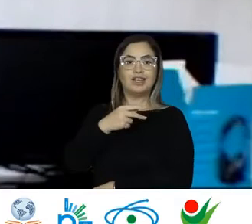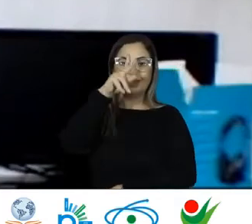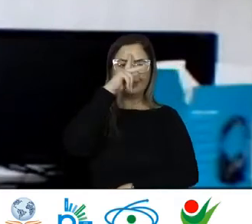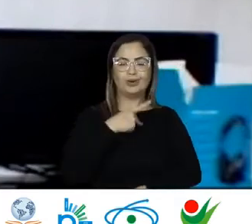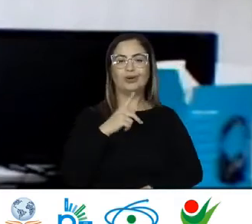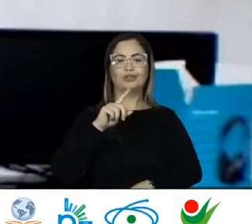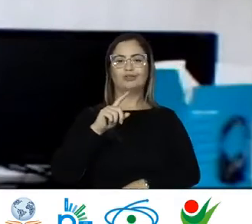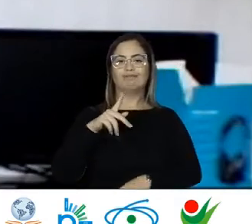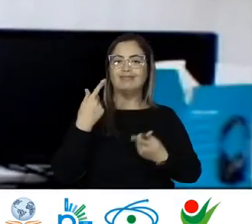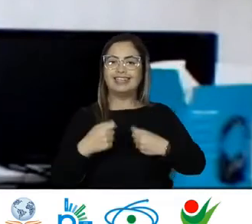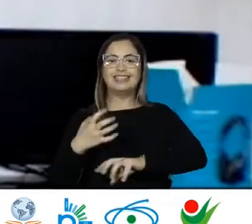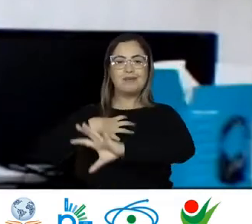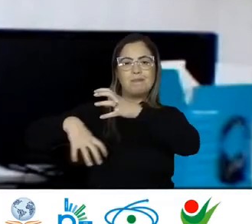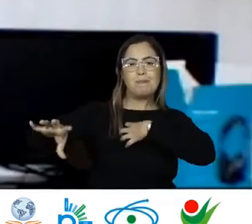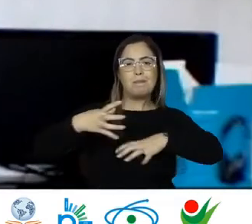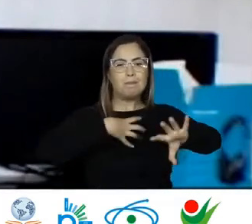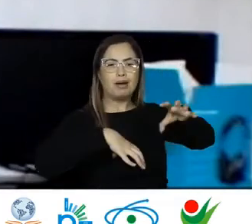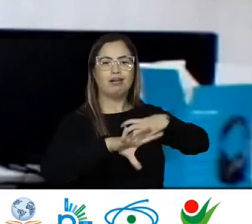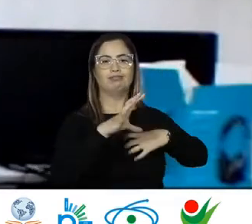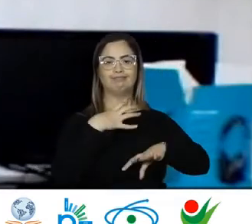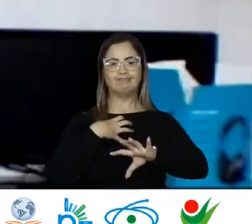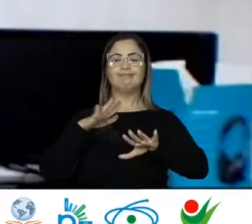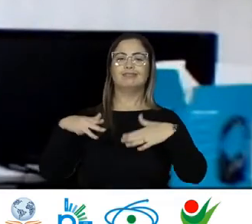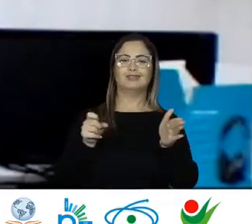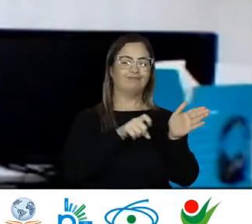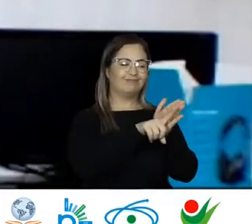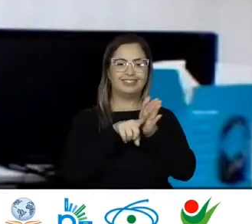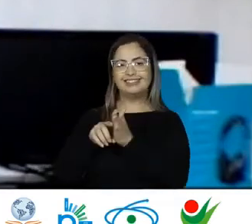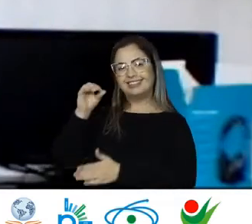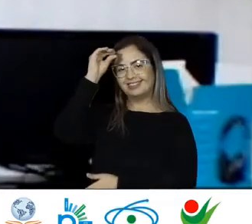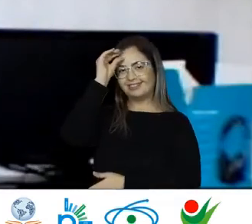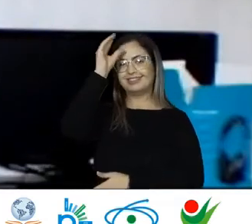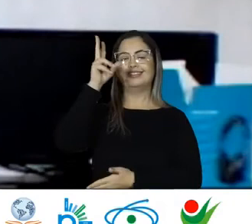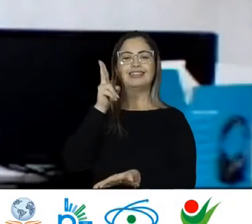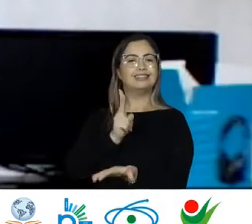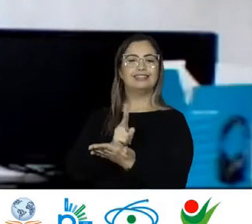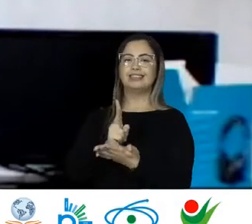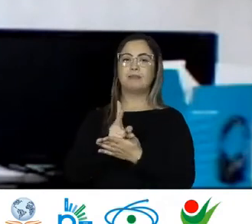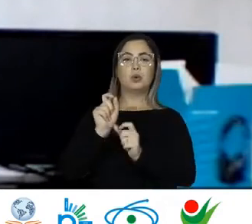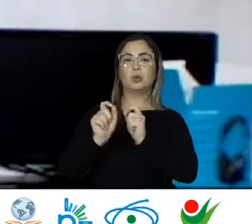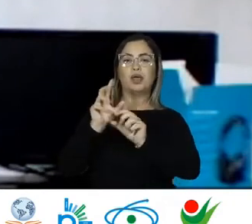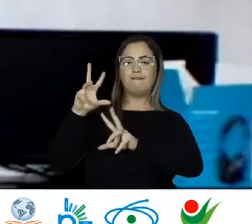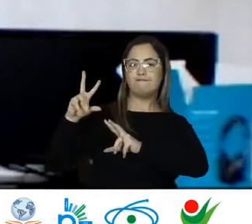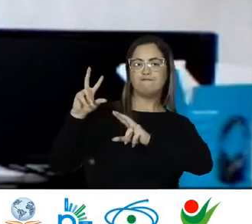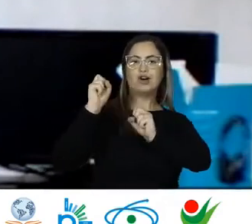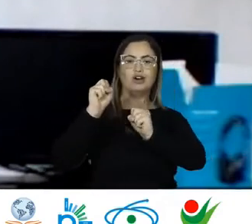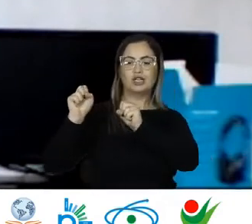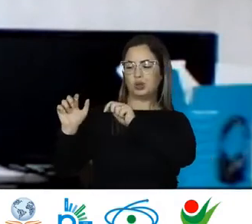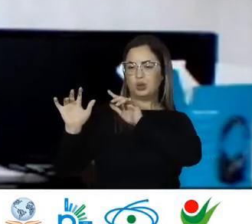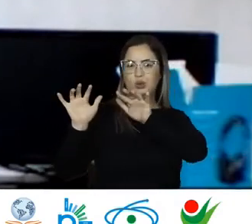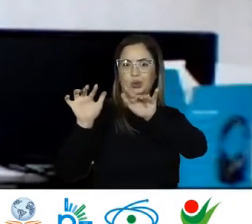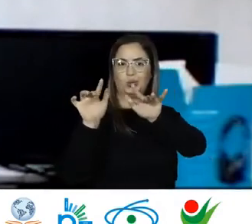Então são questões Assim Eu acho que a produção Do conhecimento Ela É sempre uma alma Poderosíssima E na questão Das